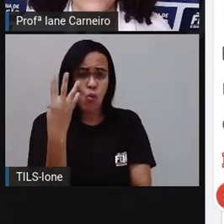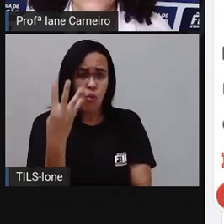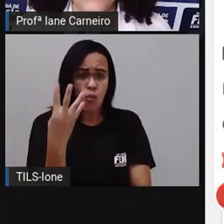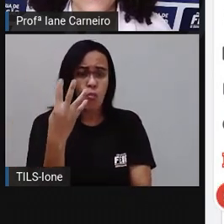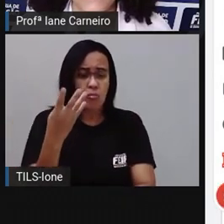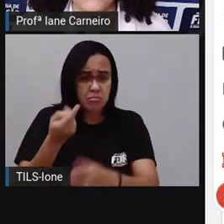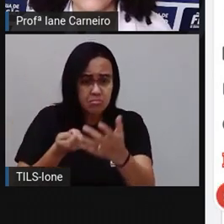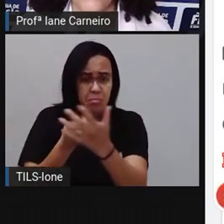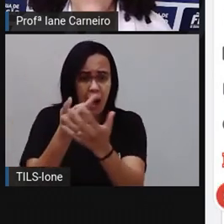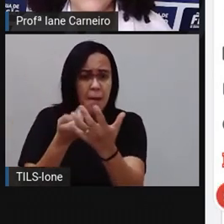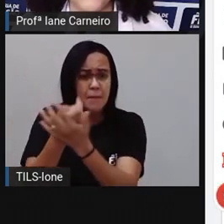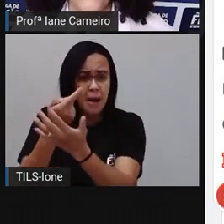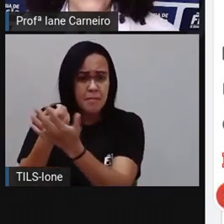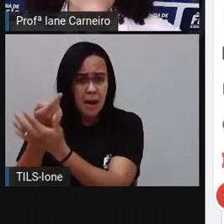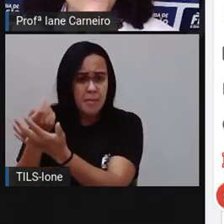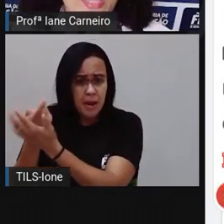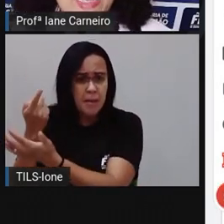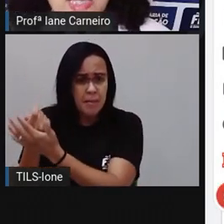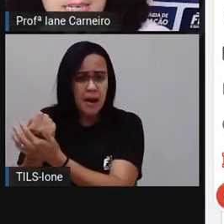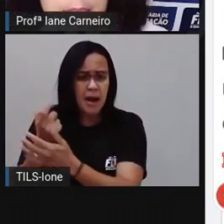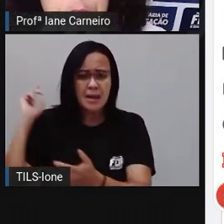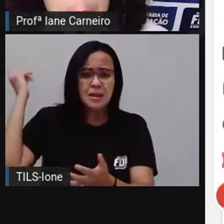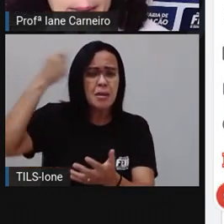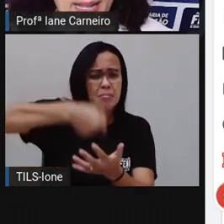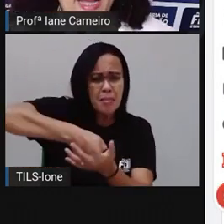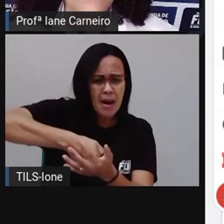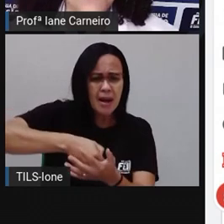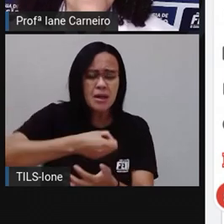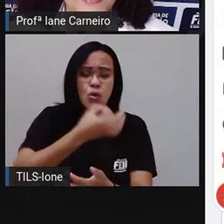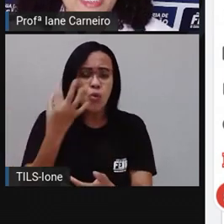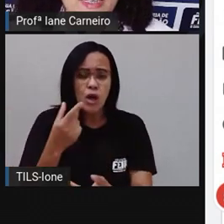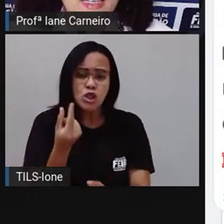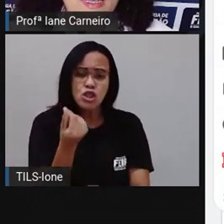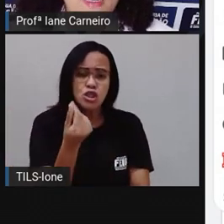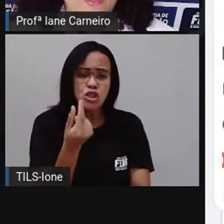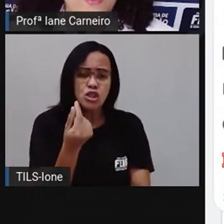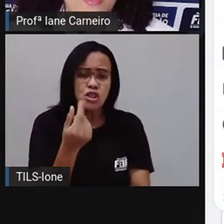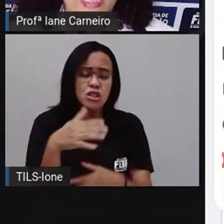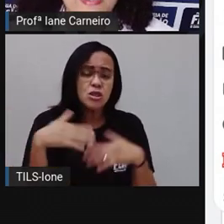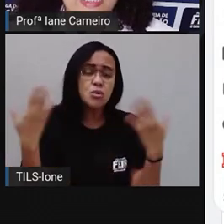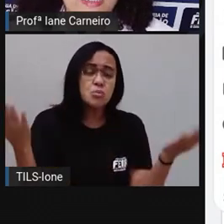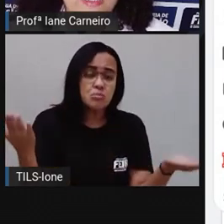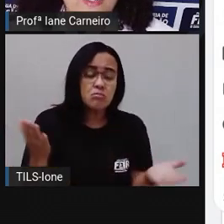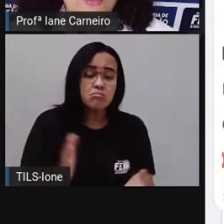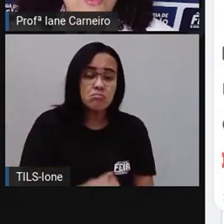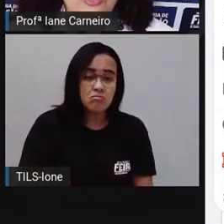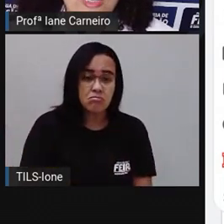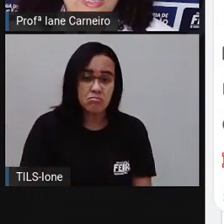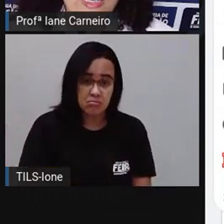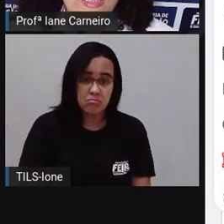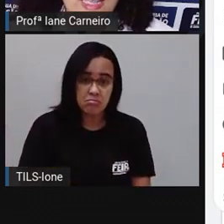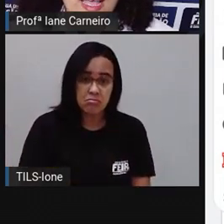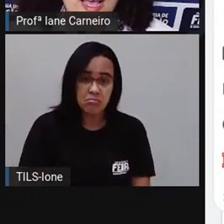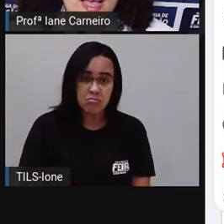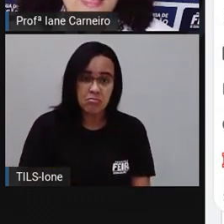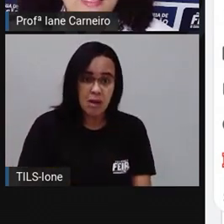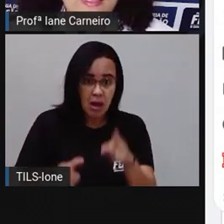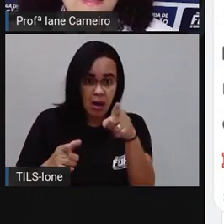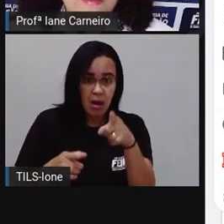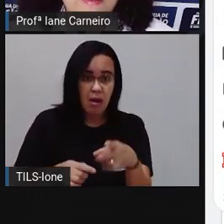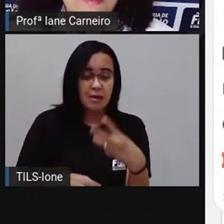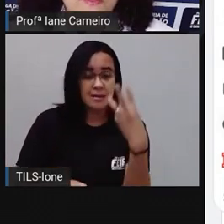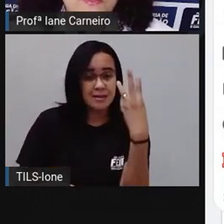duas, três, quatro. Quanto é que esse cliente vai pagar? Vamos ver? Ó, essa aqui, ó, custa três reais.